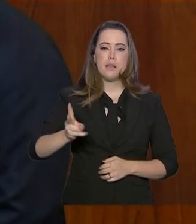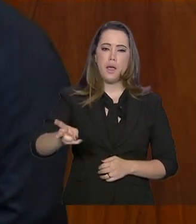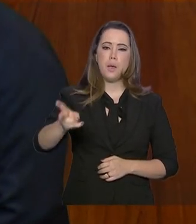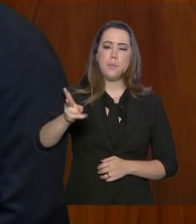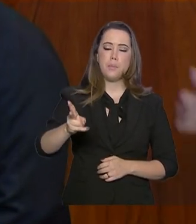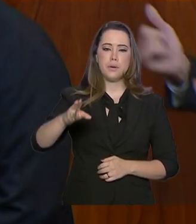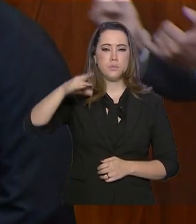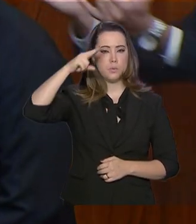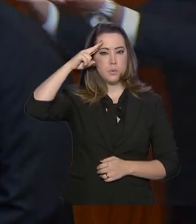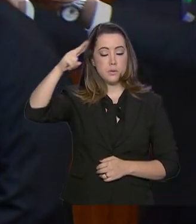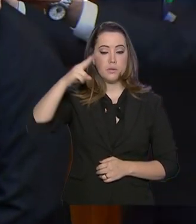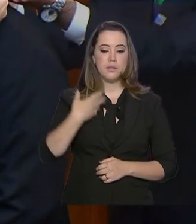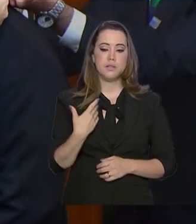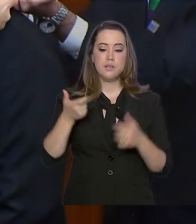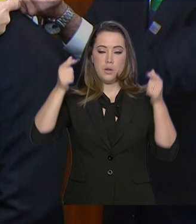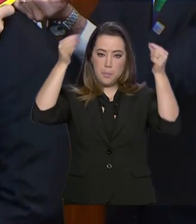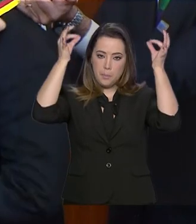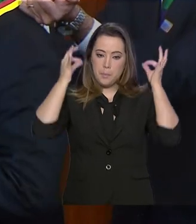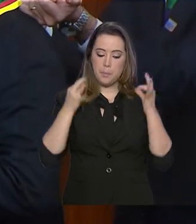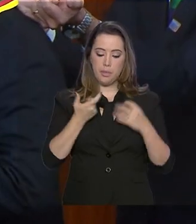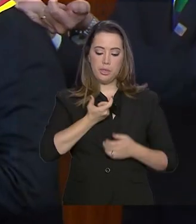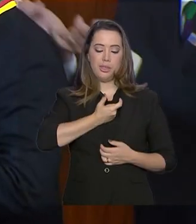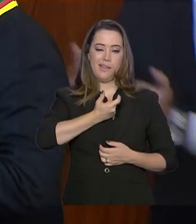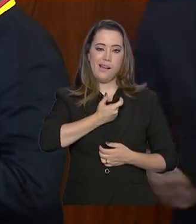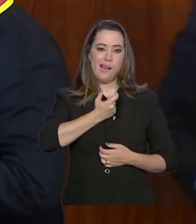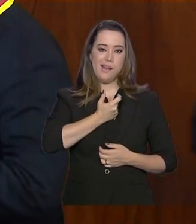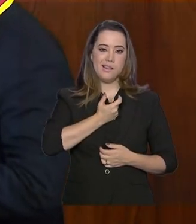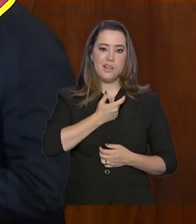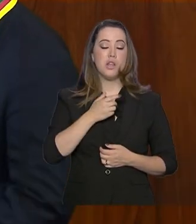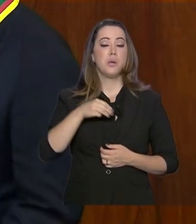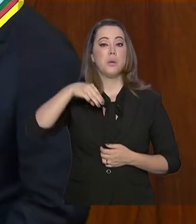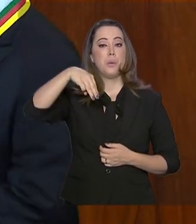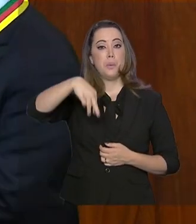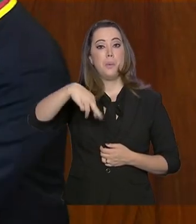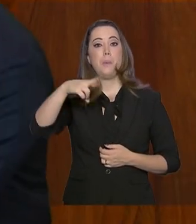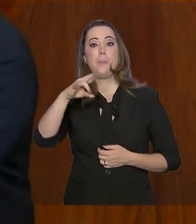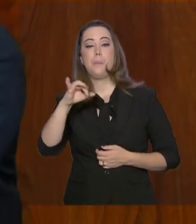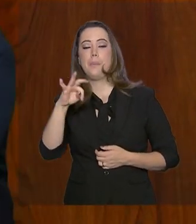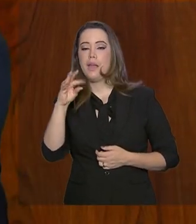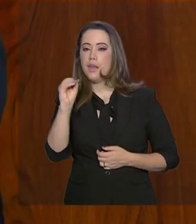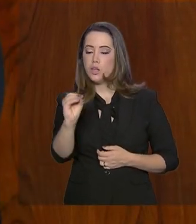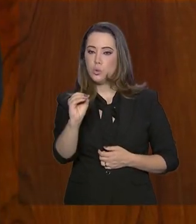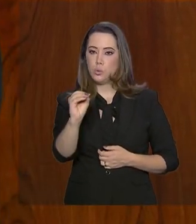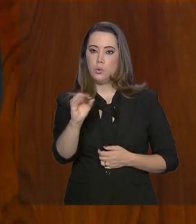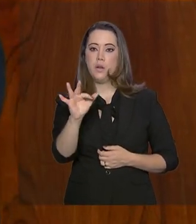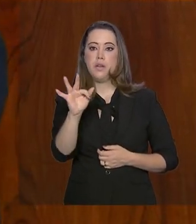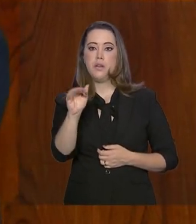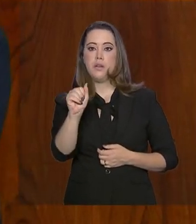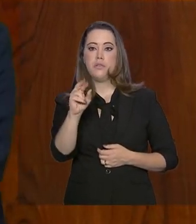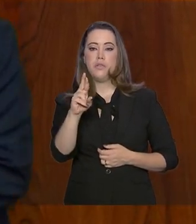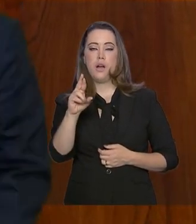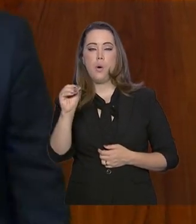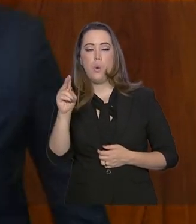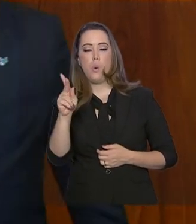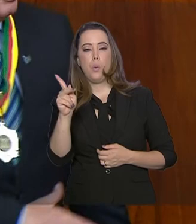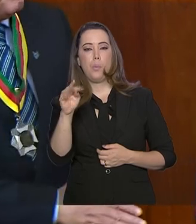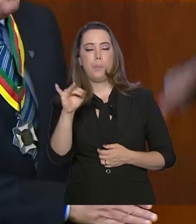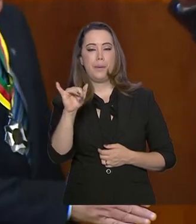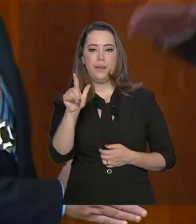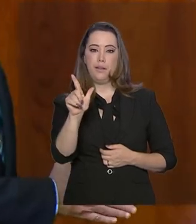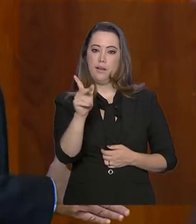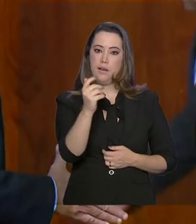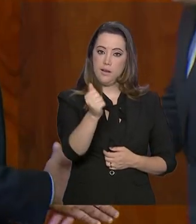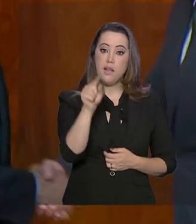recebeu a medalha do mérito Farroupilha, a maior condecoração da Assembleia Legislativa do Rio Grande do Sul. Gaúcho de Porto Alegre,